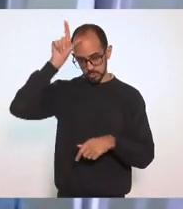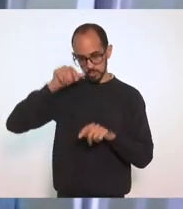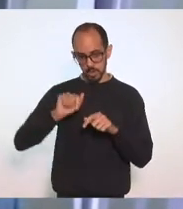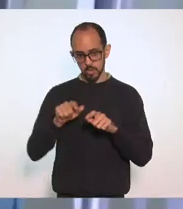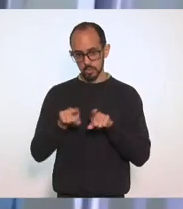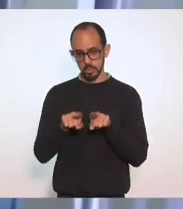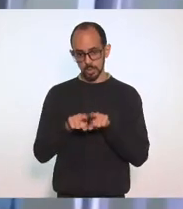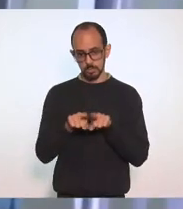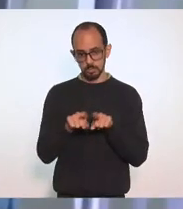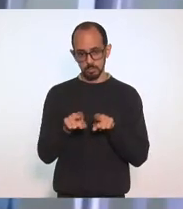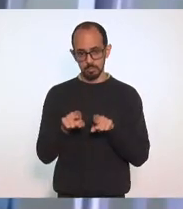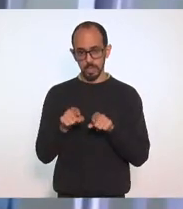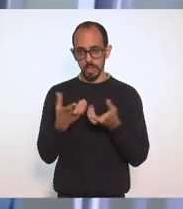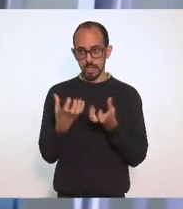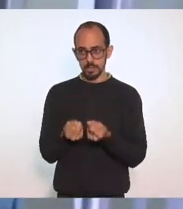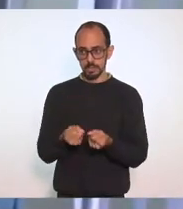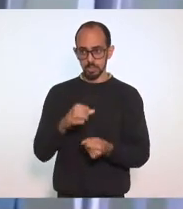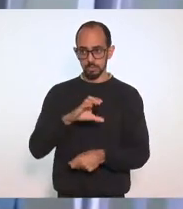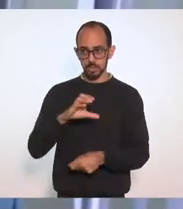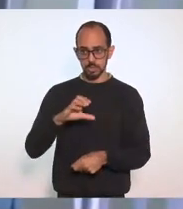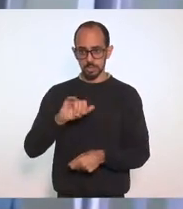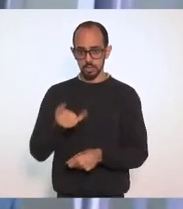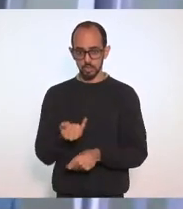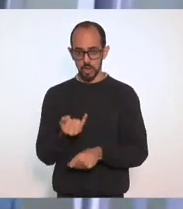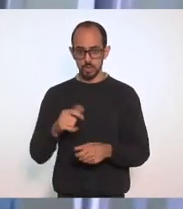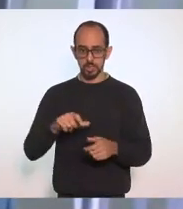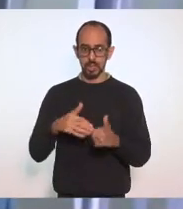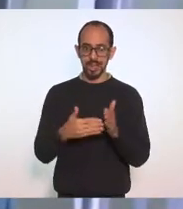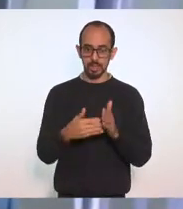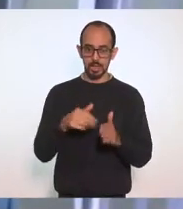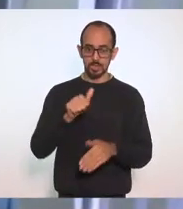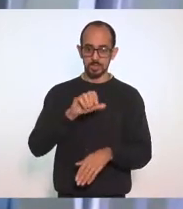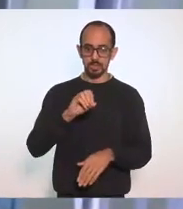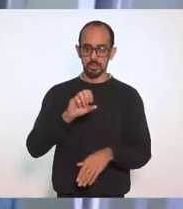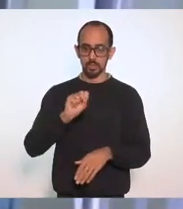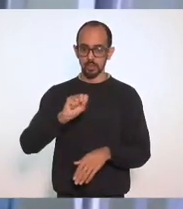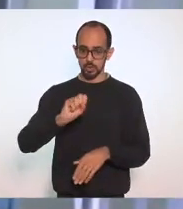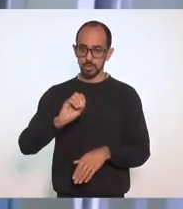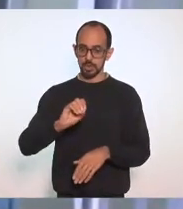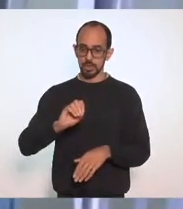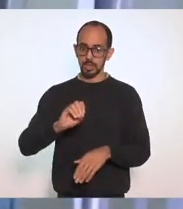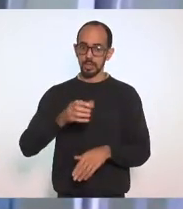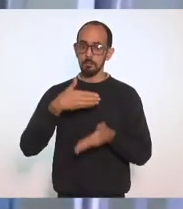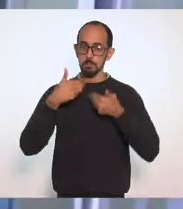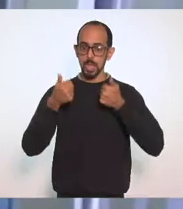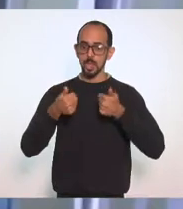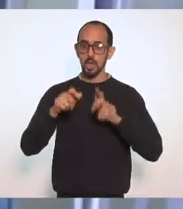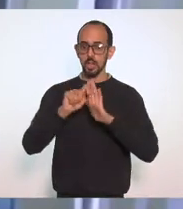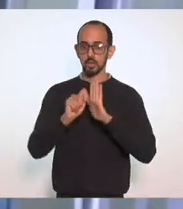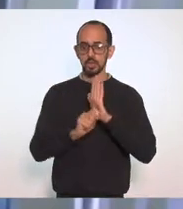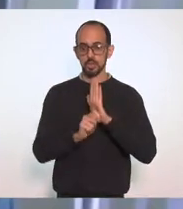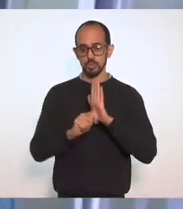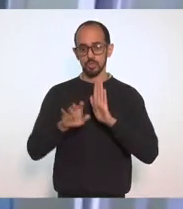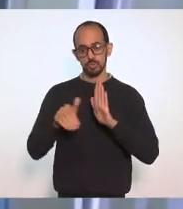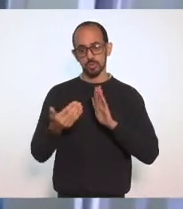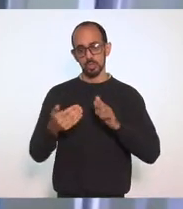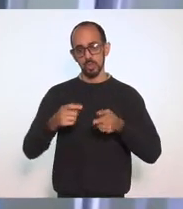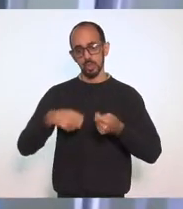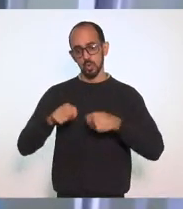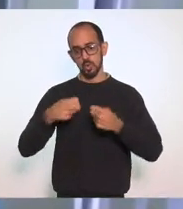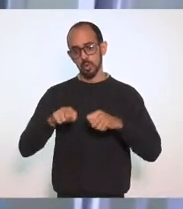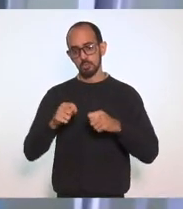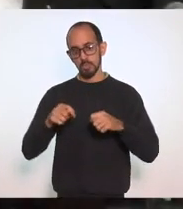presidente da CCJ, com prazo de até 180 dias, de fato, melhora o texto. Então, o parecer da Comissão de Economia é favorável.